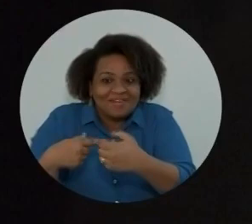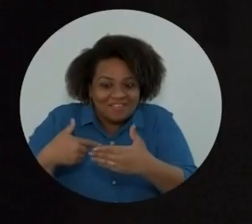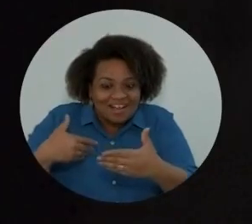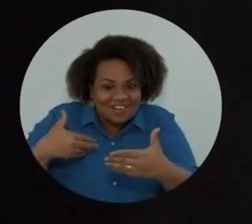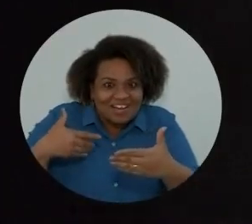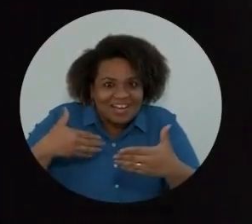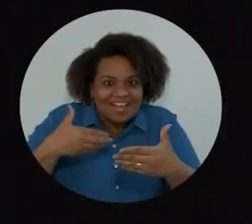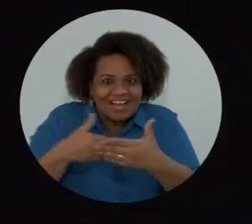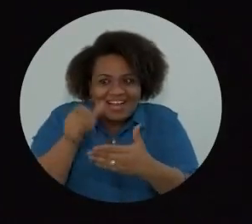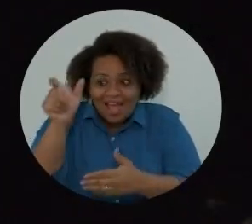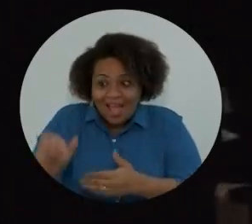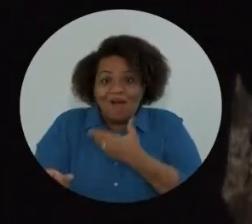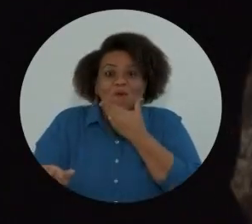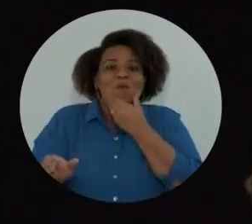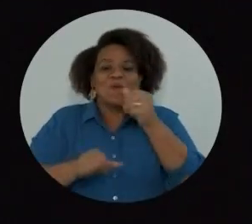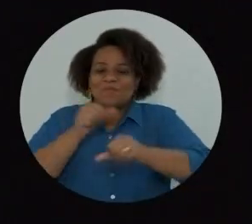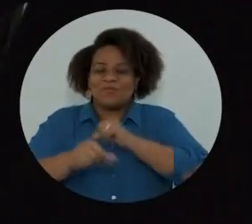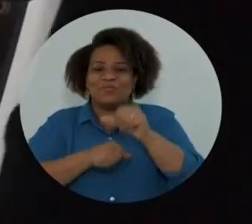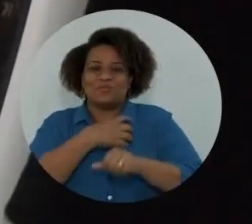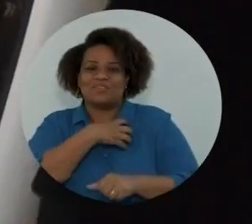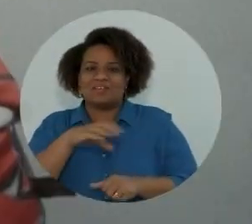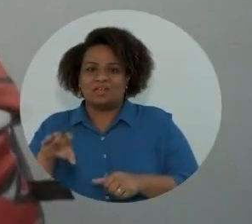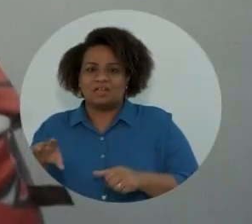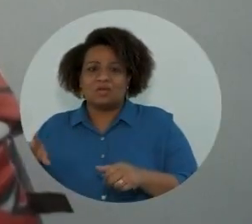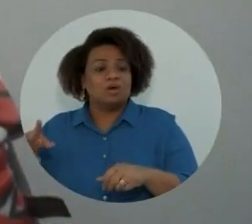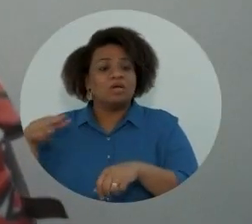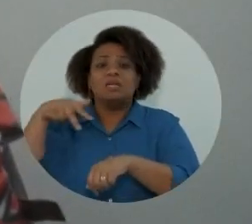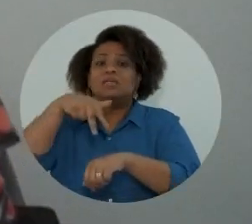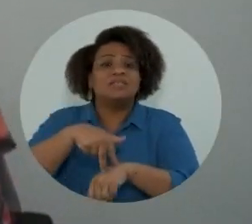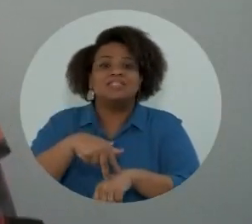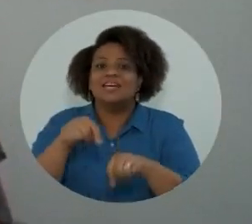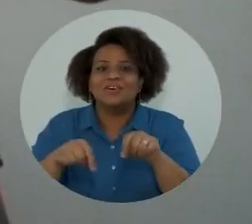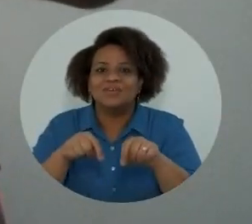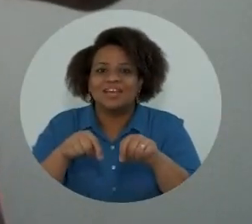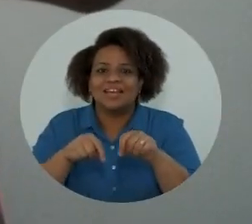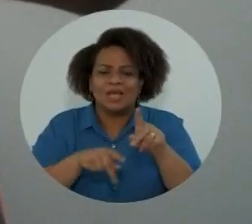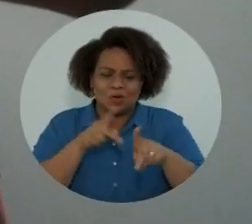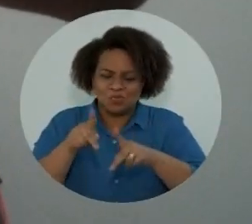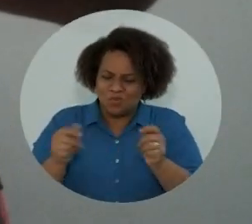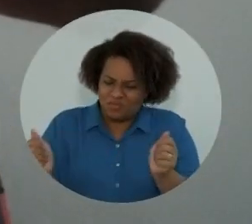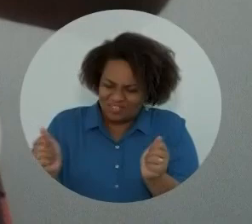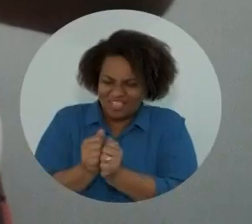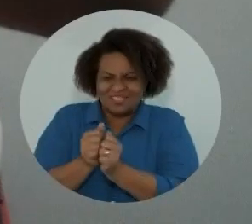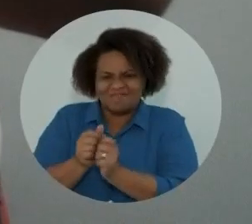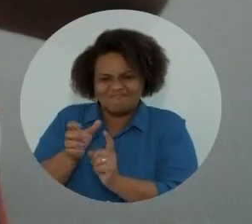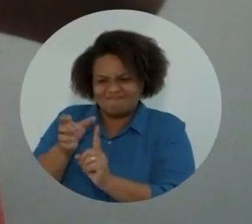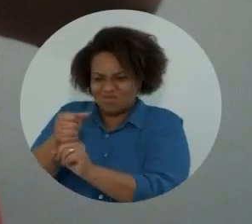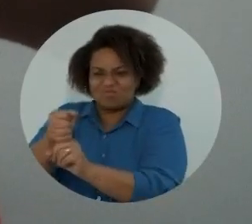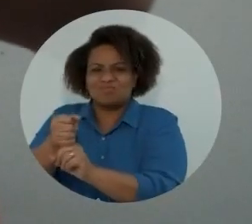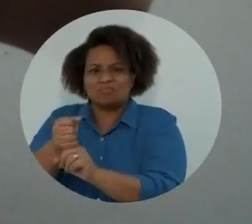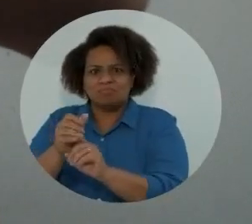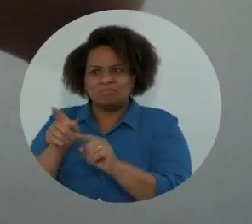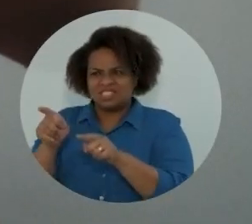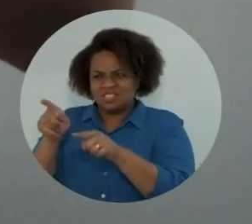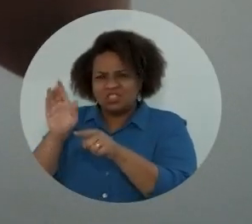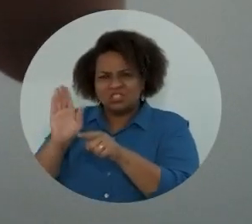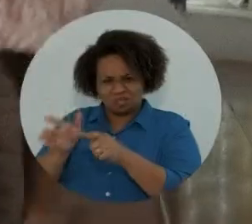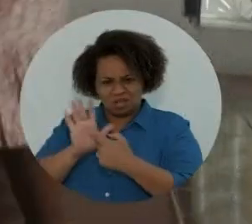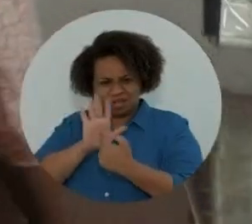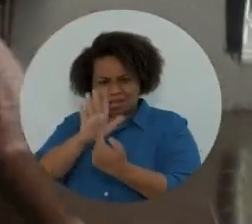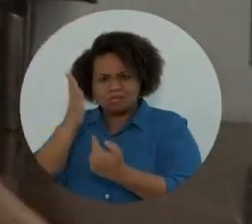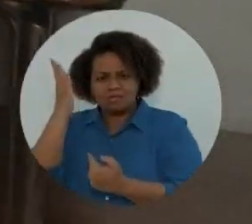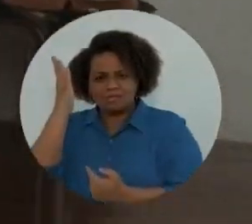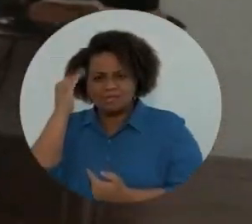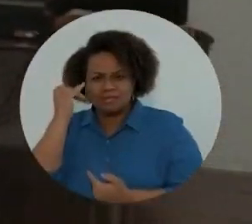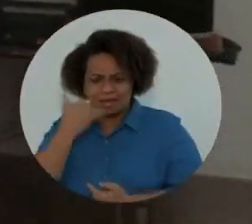chegando o homem que mudou Salvador. E onde ele chega, adivinha, o povo está do lado dele. O homem já mostrou que sabe governar